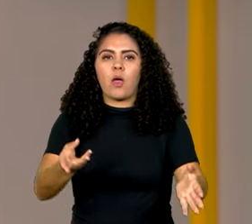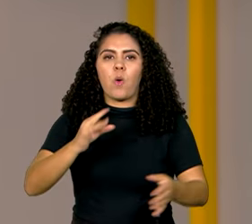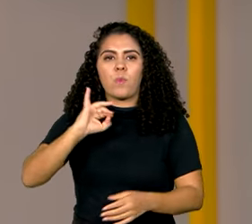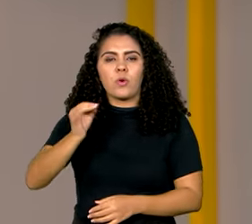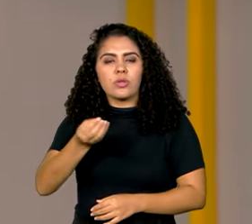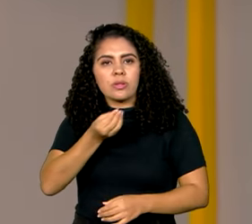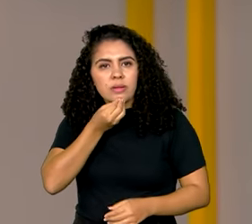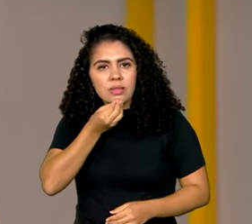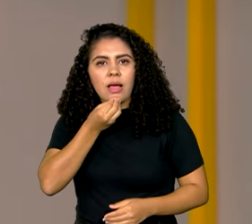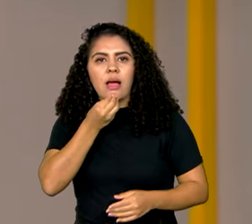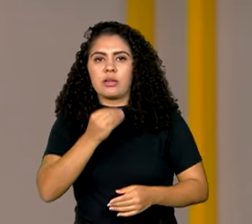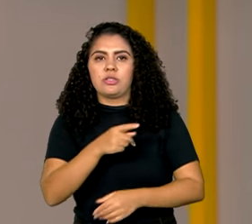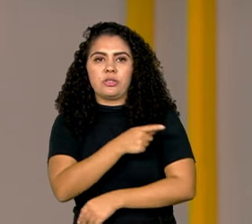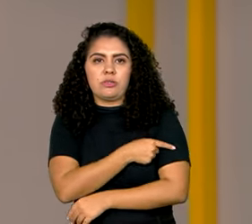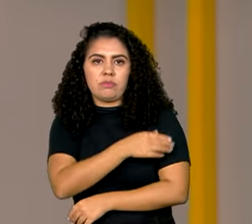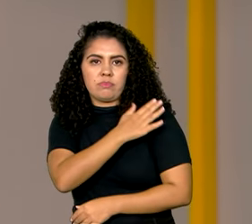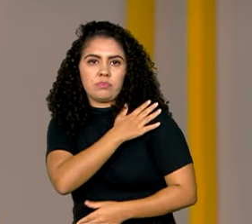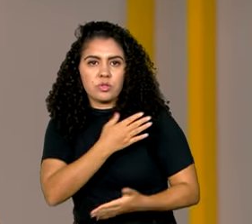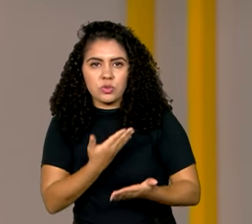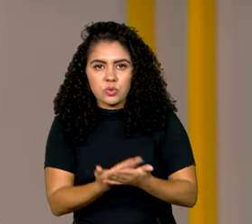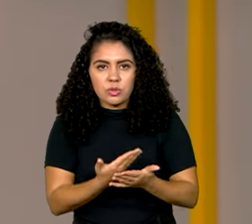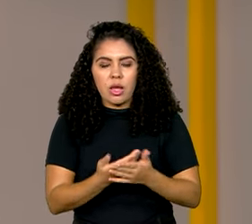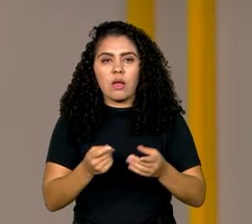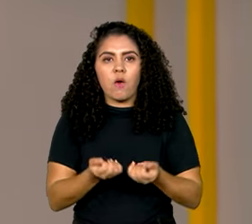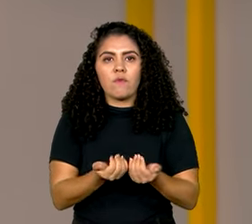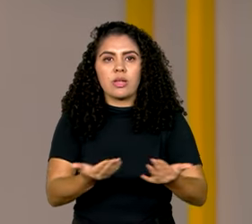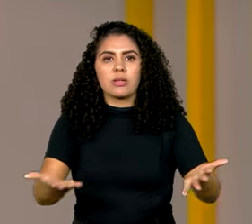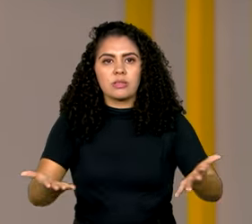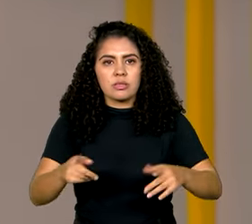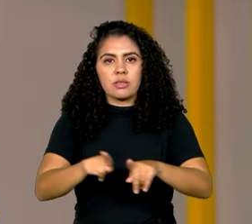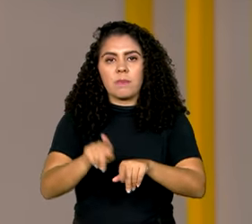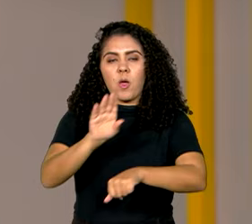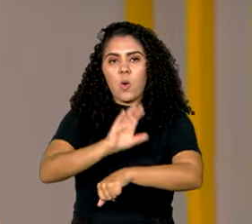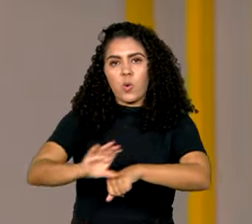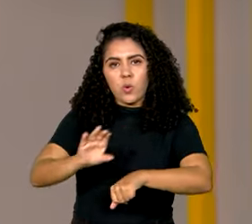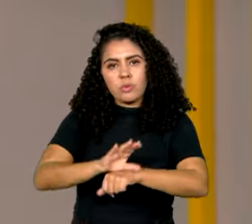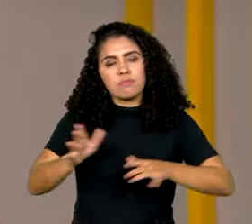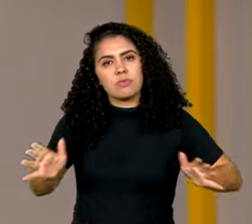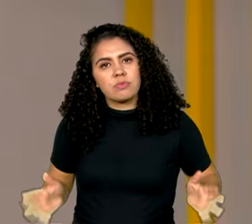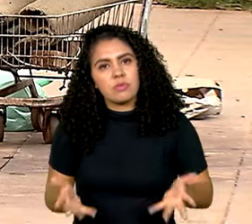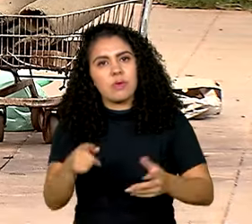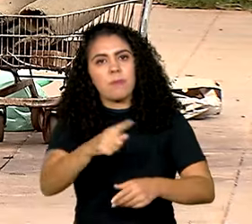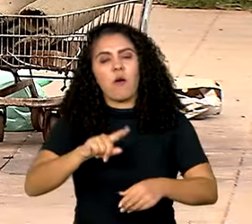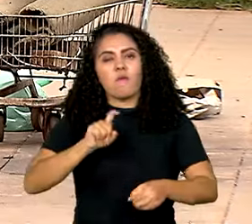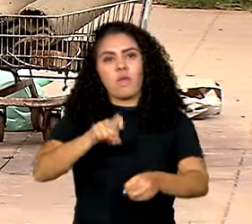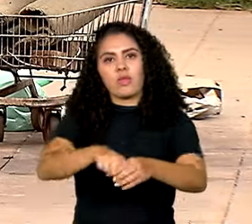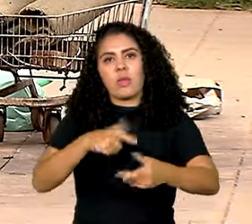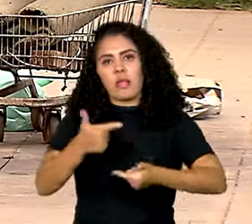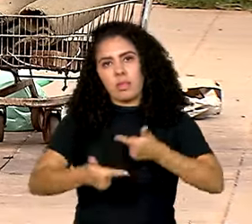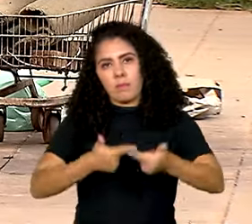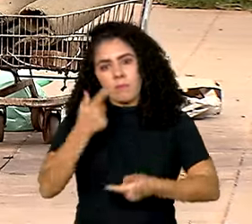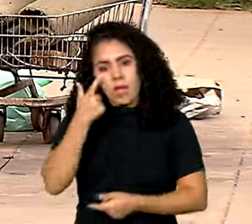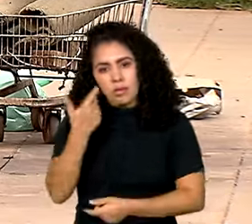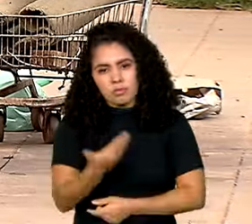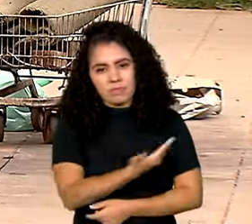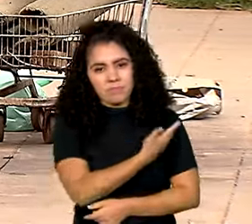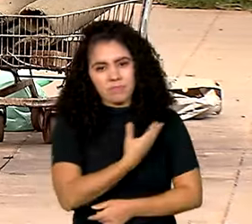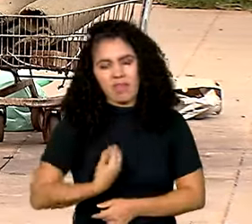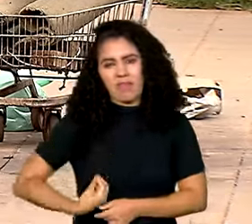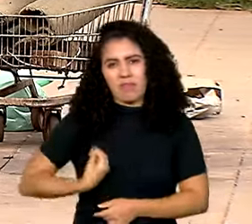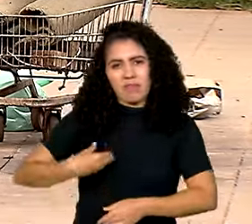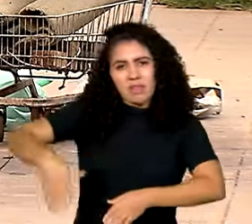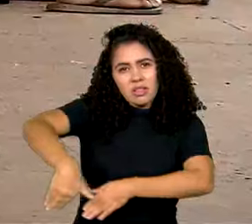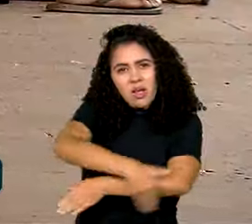escolaridade e qualificação profissional. Um incentivo para voltar ao mercado de trabalho. Morar na rua,